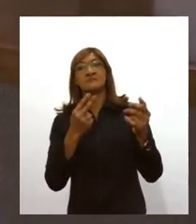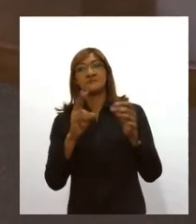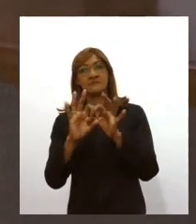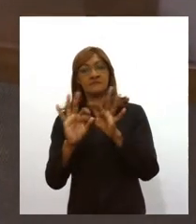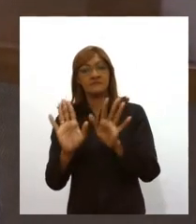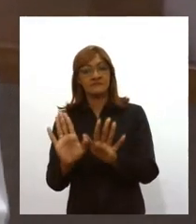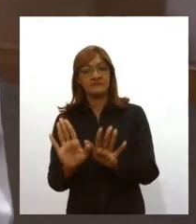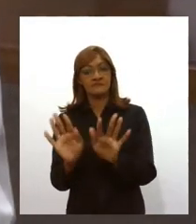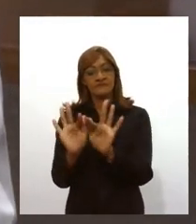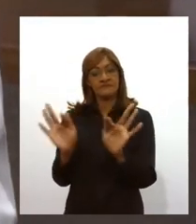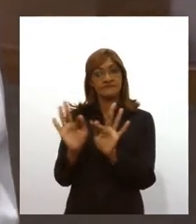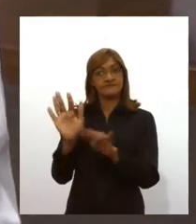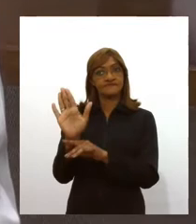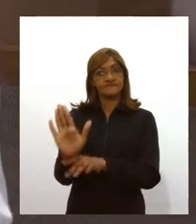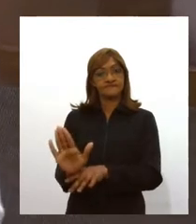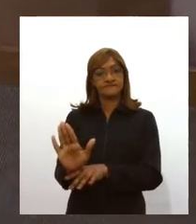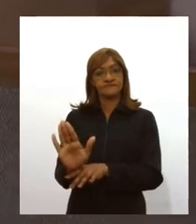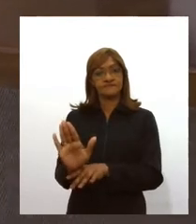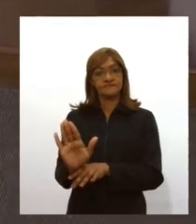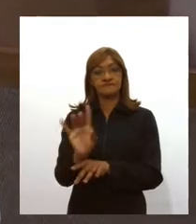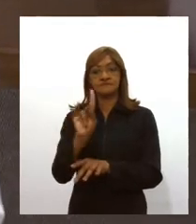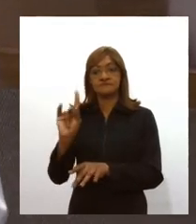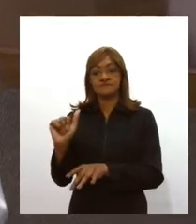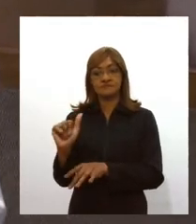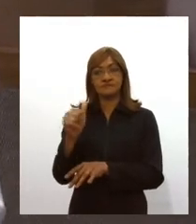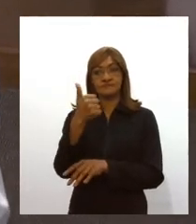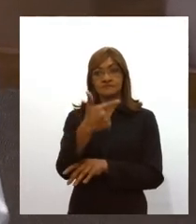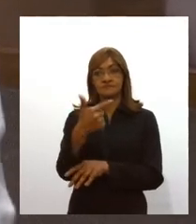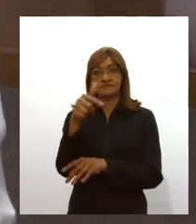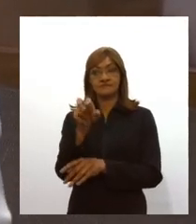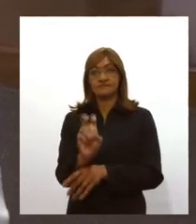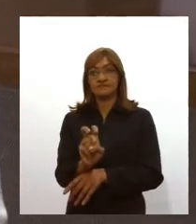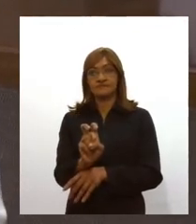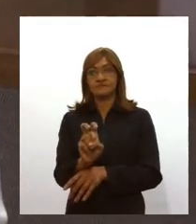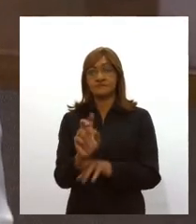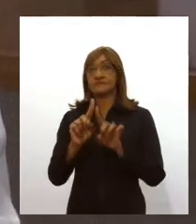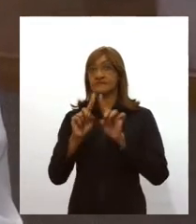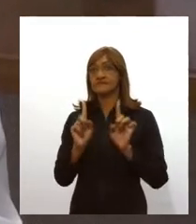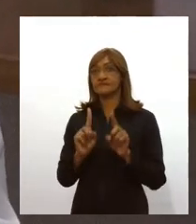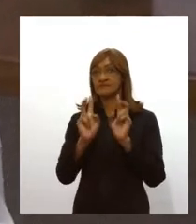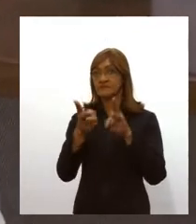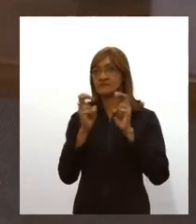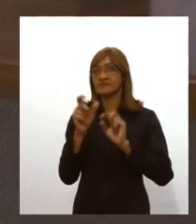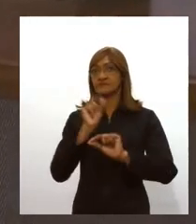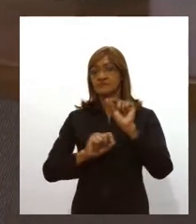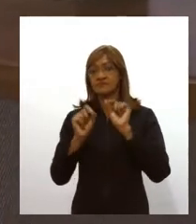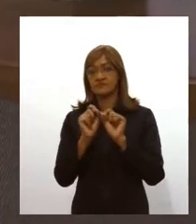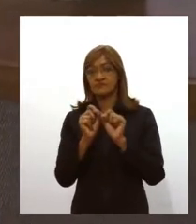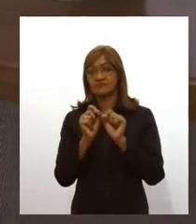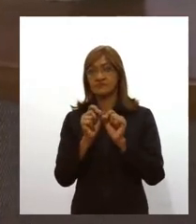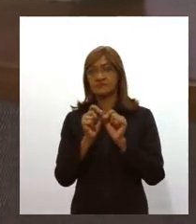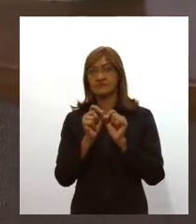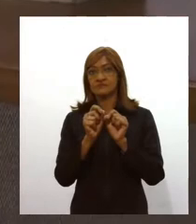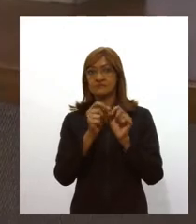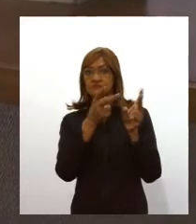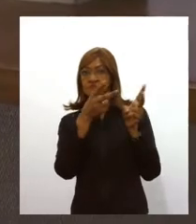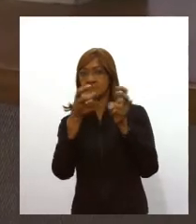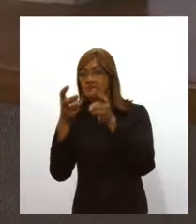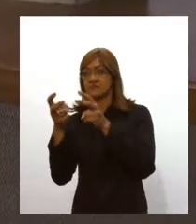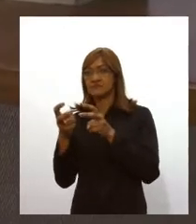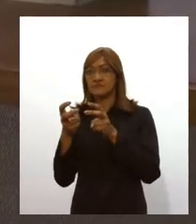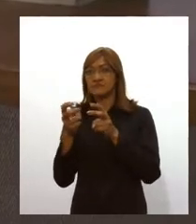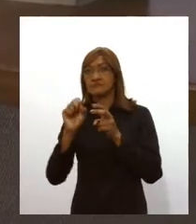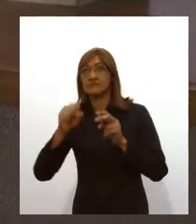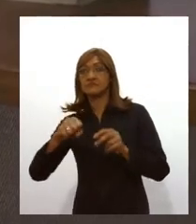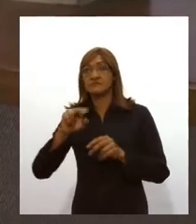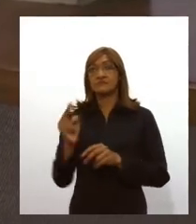o comitê autorizou, mas somente a partir do dia 25. Com observação, nós vamos acompanhar os números, se vai haver crescimento ou não.